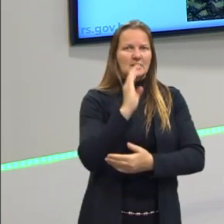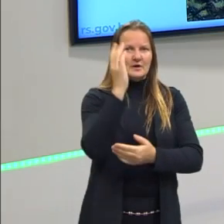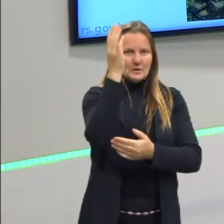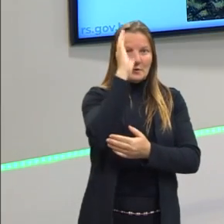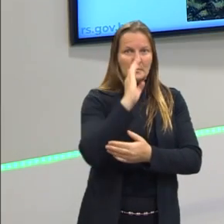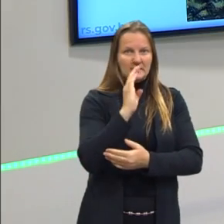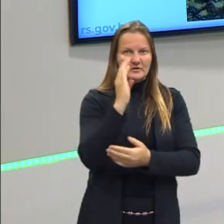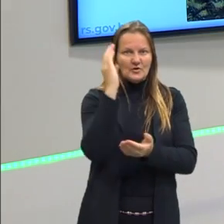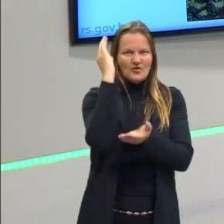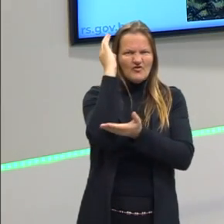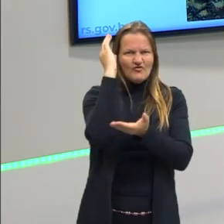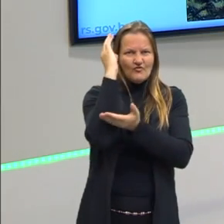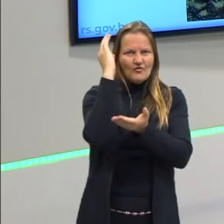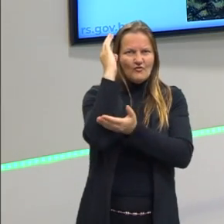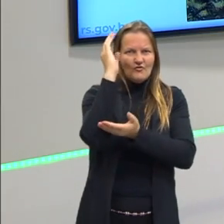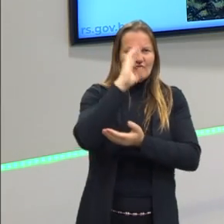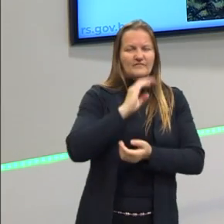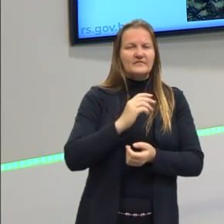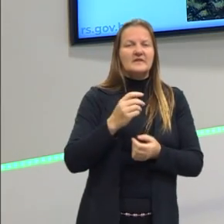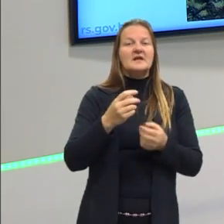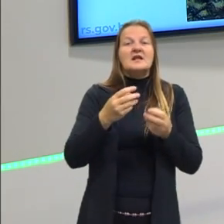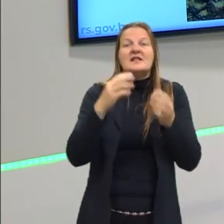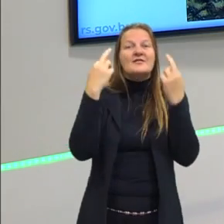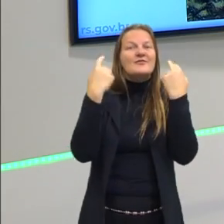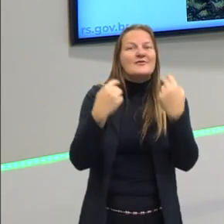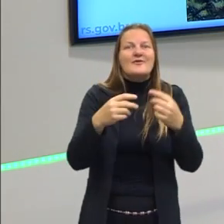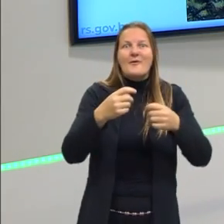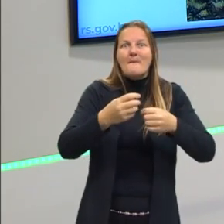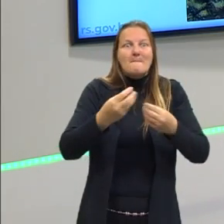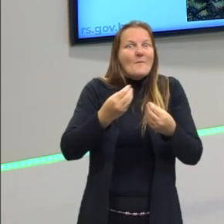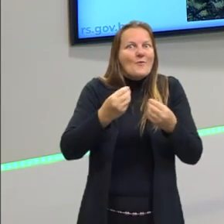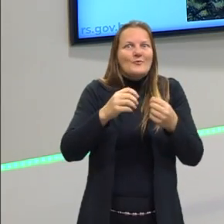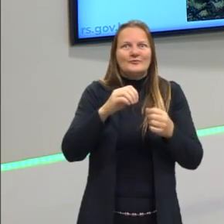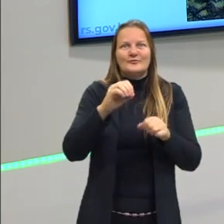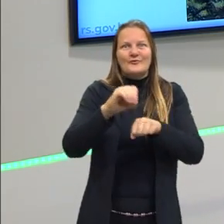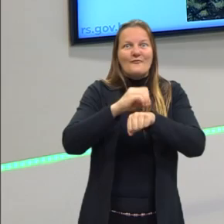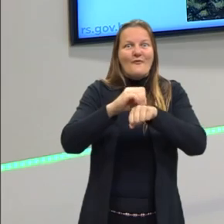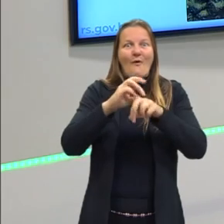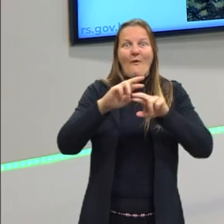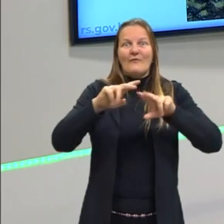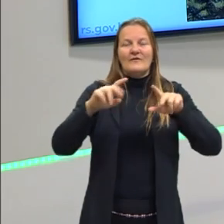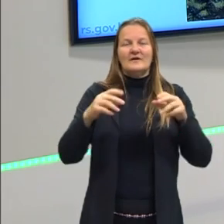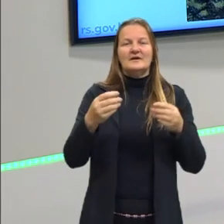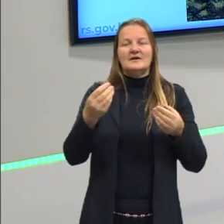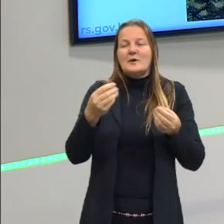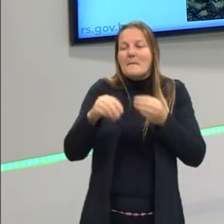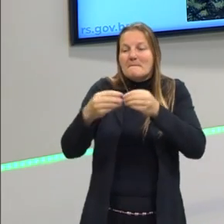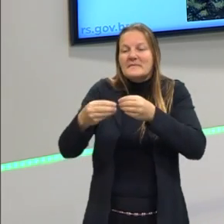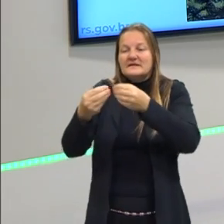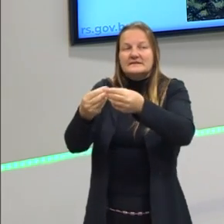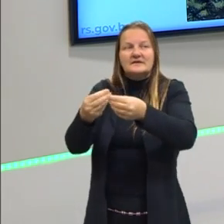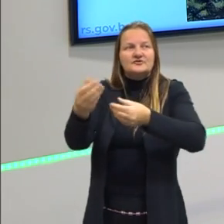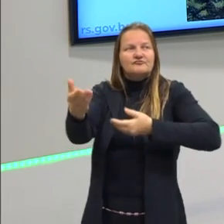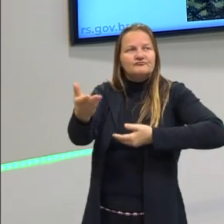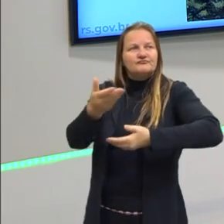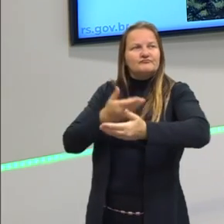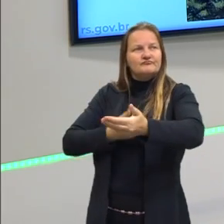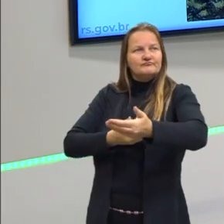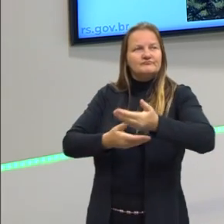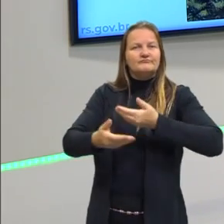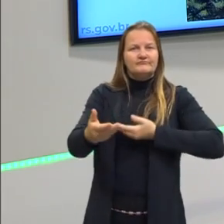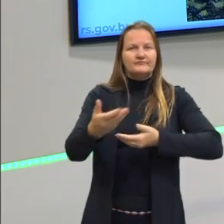para fazerem os indígenas darem riquezas naturais para os portugueses, em troca, eles davam pequenos presentes, pequenos